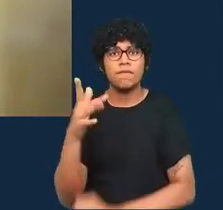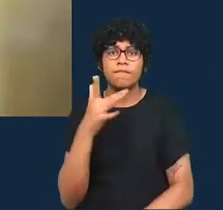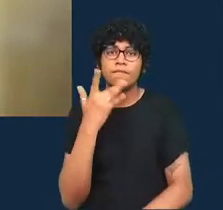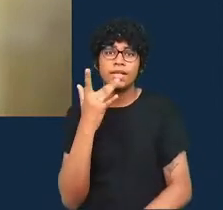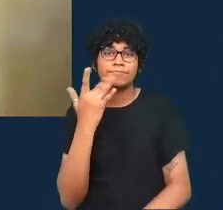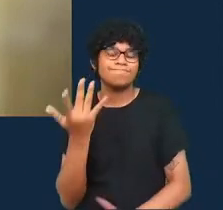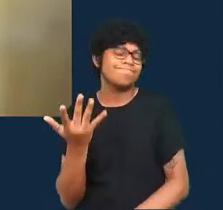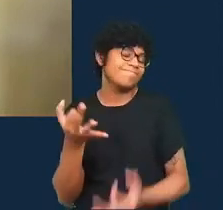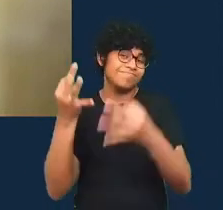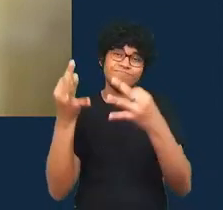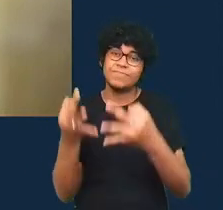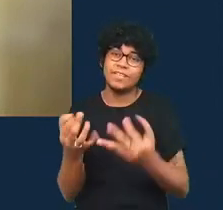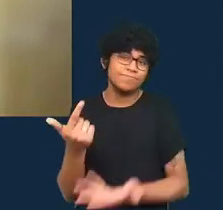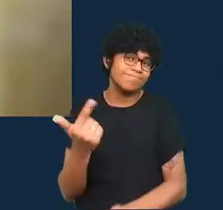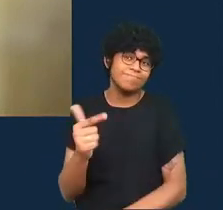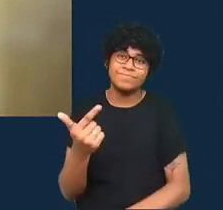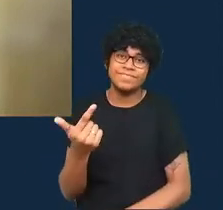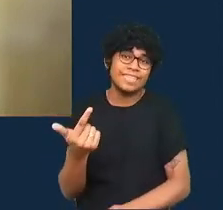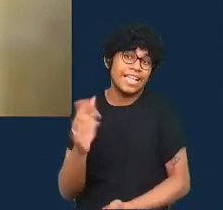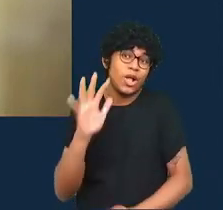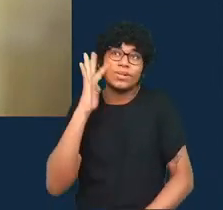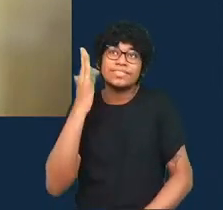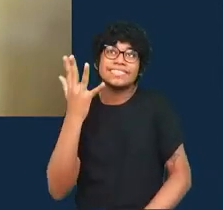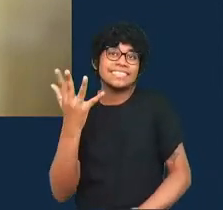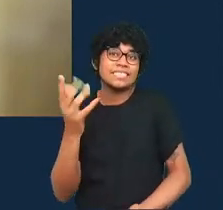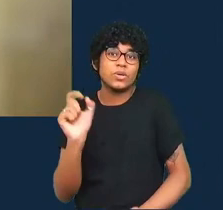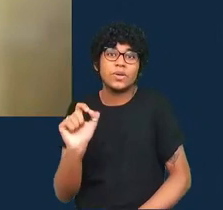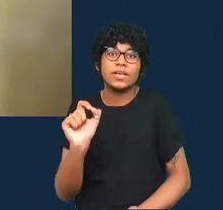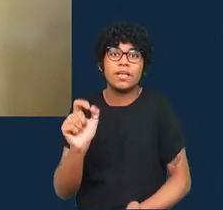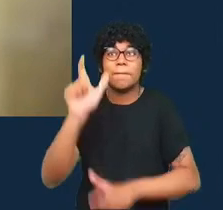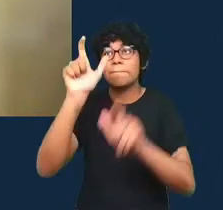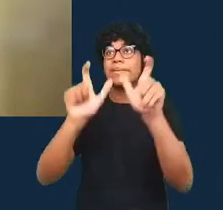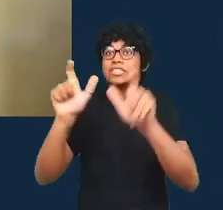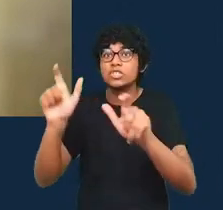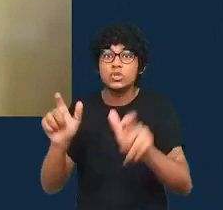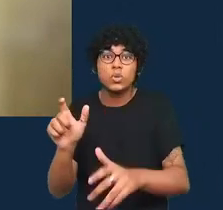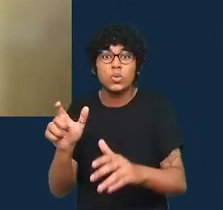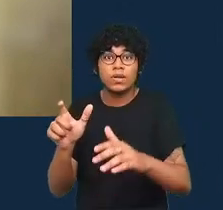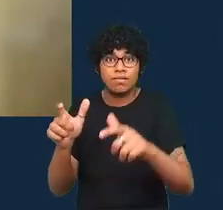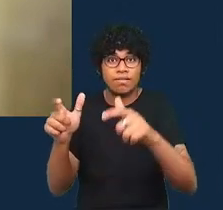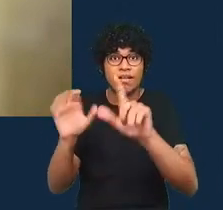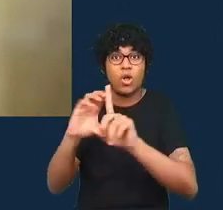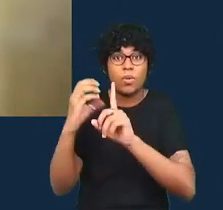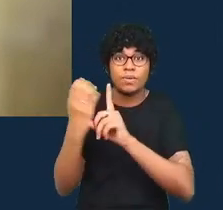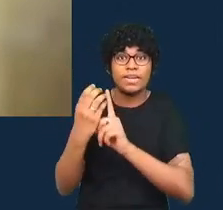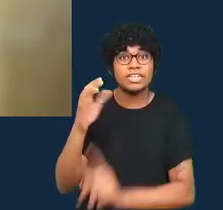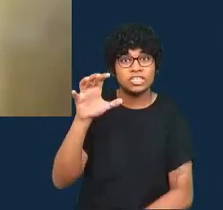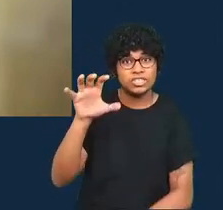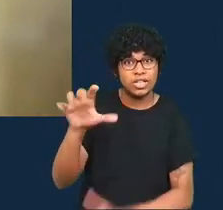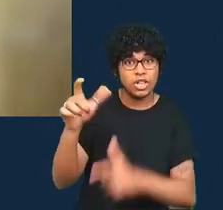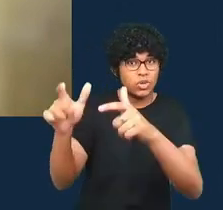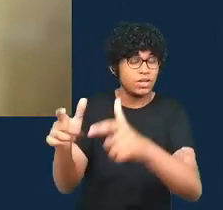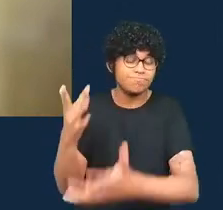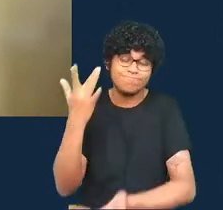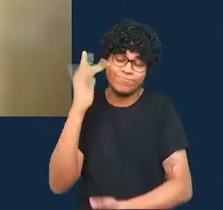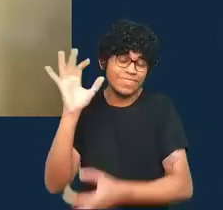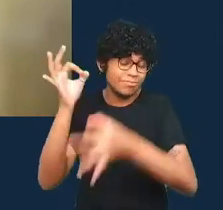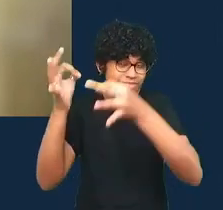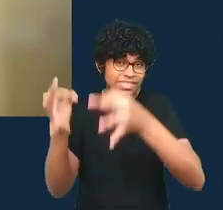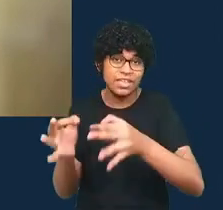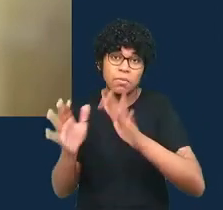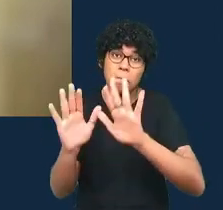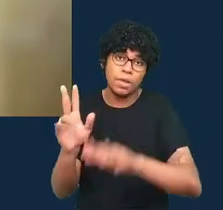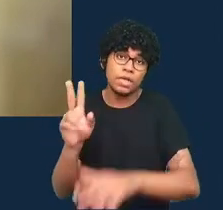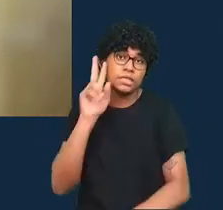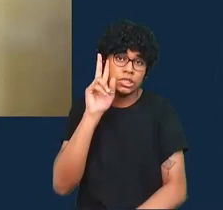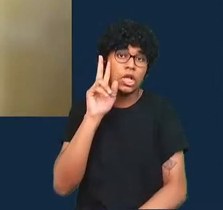temos certeza o que vai acontecer não temos certeza quantas pessoas estão lá mas essa história realmente aconteceu porque